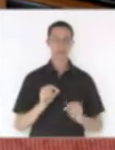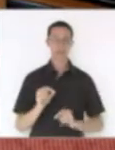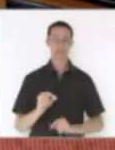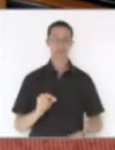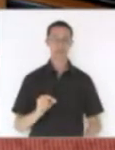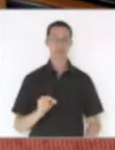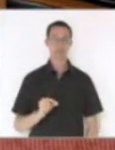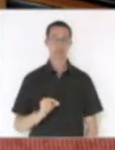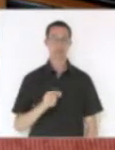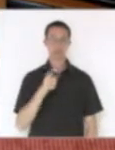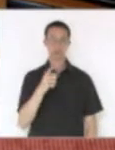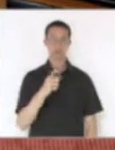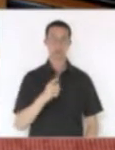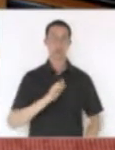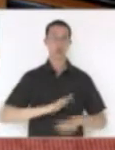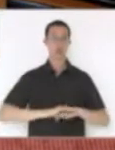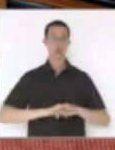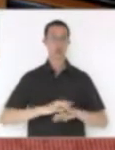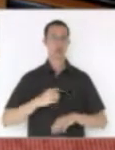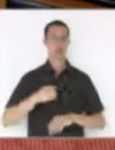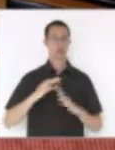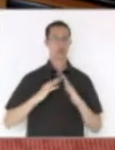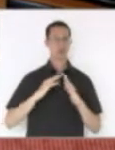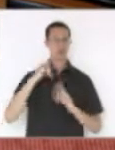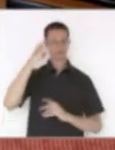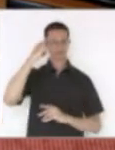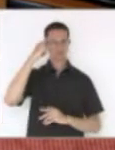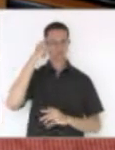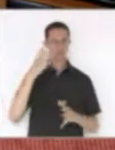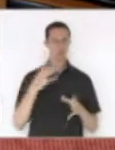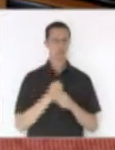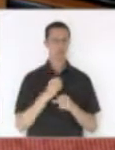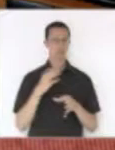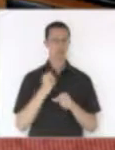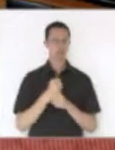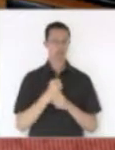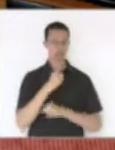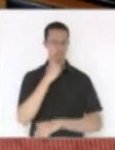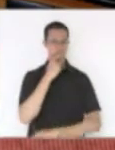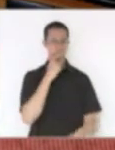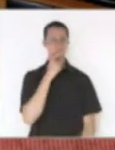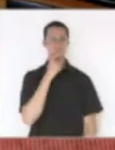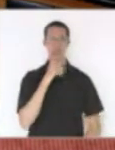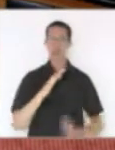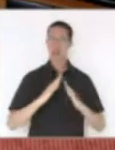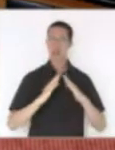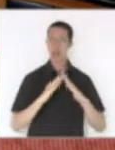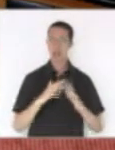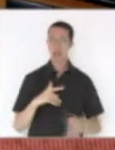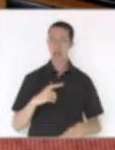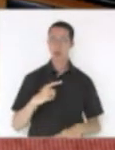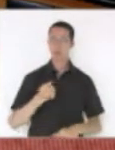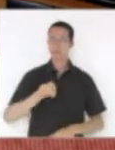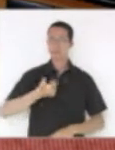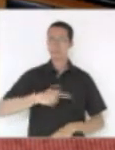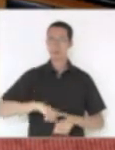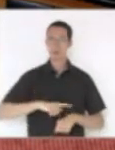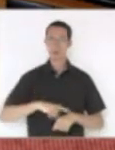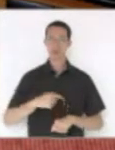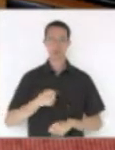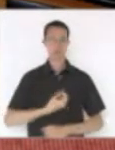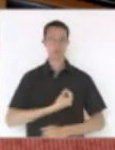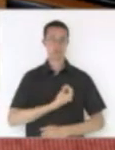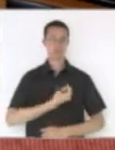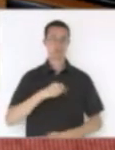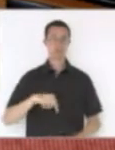providência. Porque eu fui em casa para os meus botões e comecei a fazer cálculo. O pouco tempo que eu estou aqui, infelizmente,